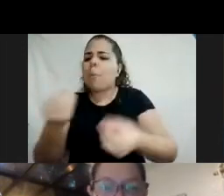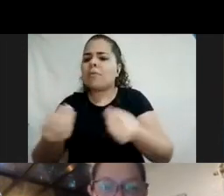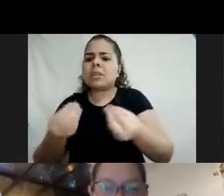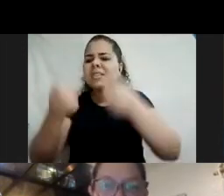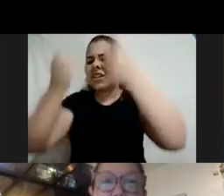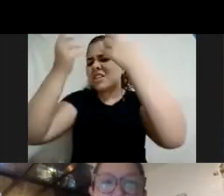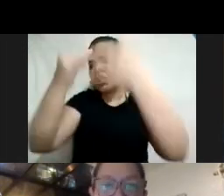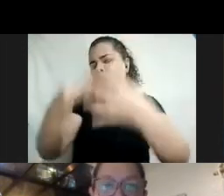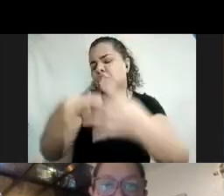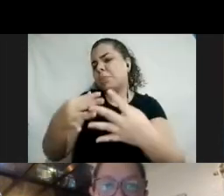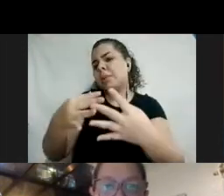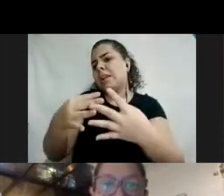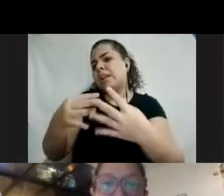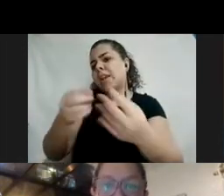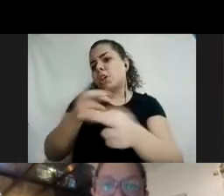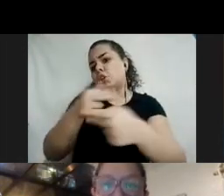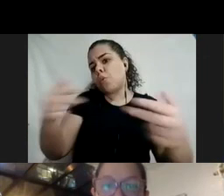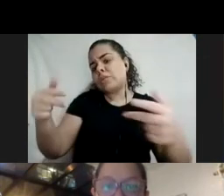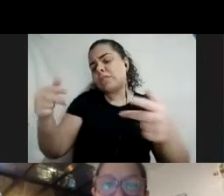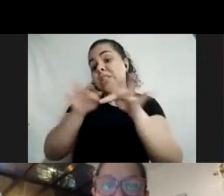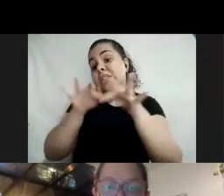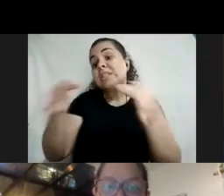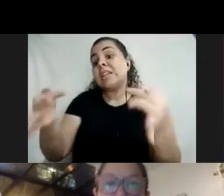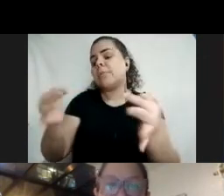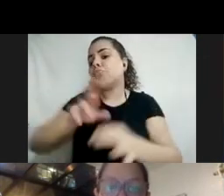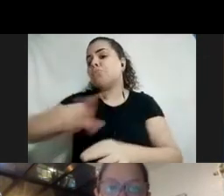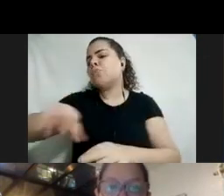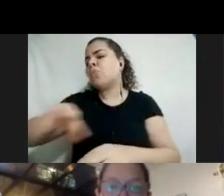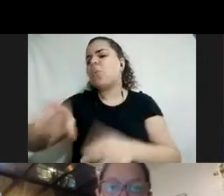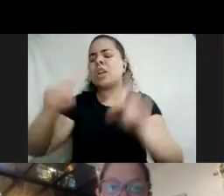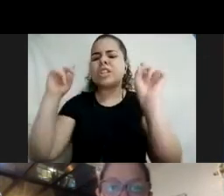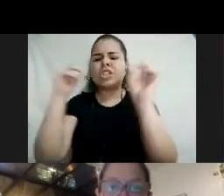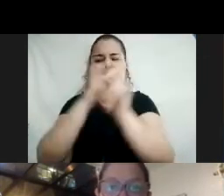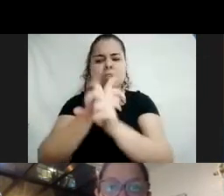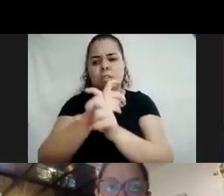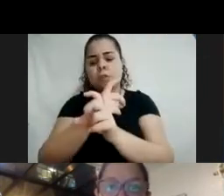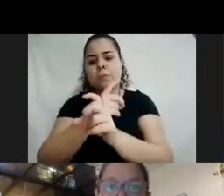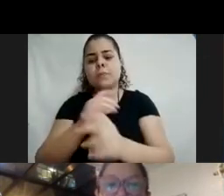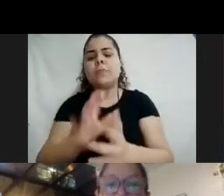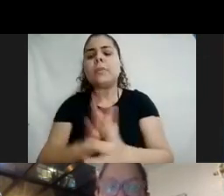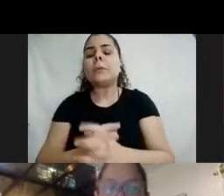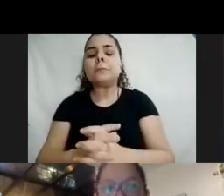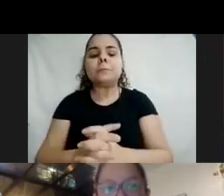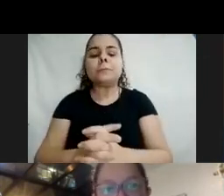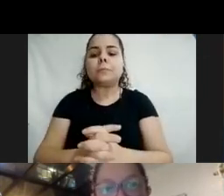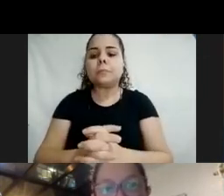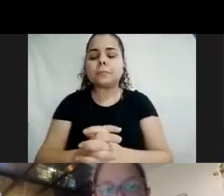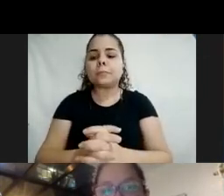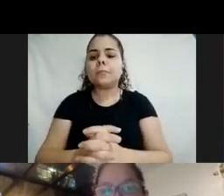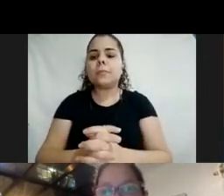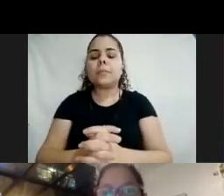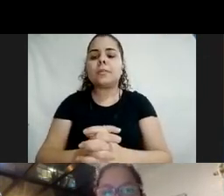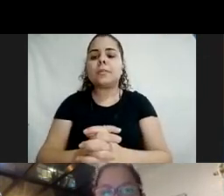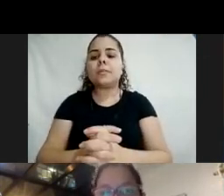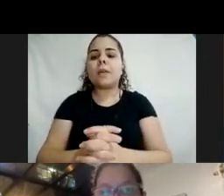uma maneira mais simples não é difícil? Tem aquelas, né, dicas ali, mas não precisa seguir aquilo a risco. É como a